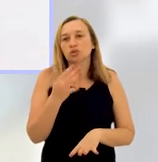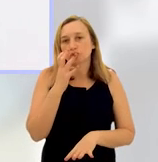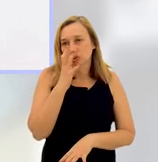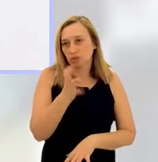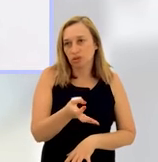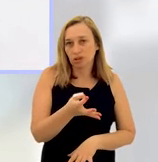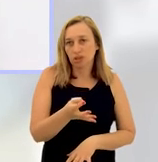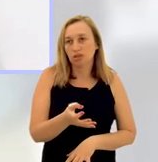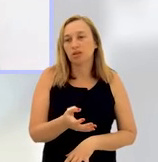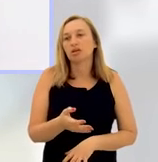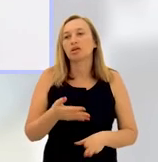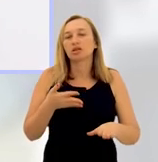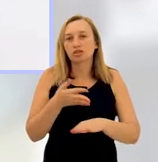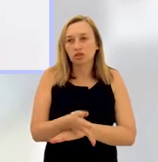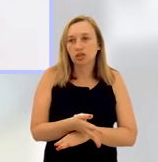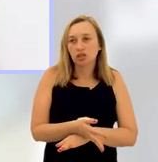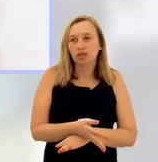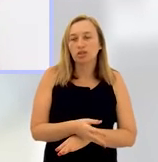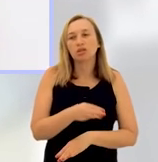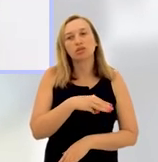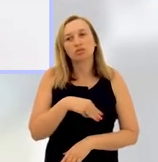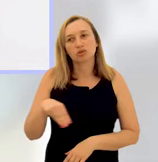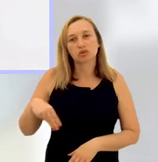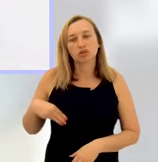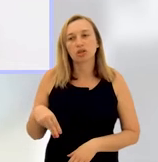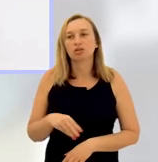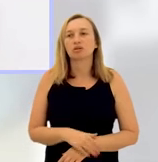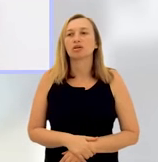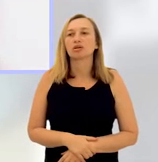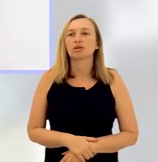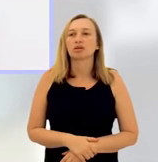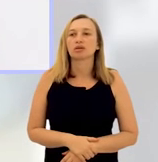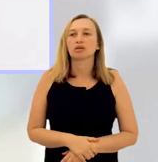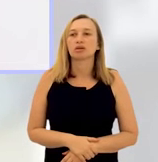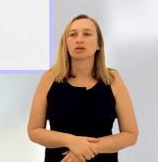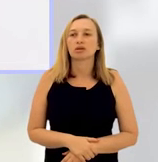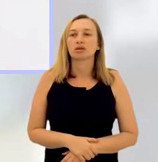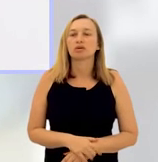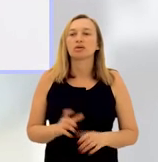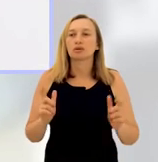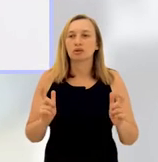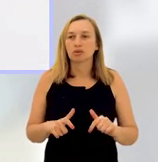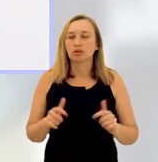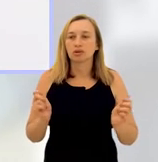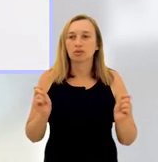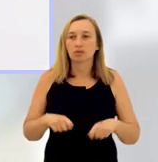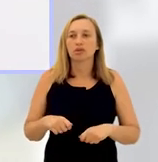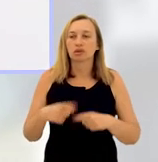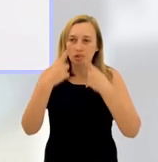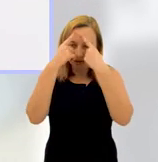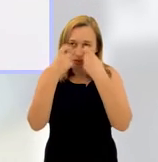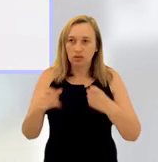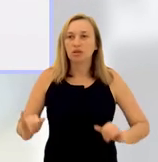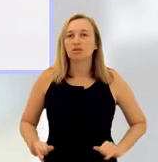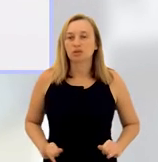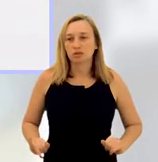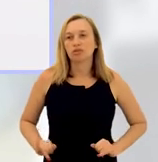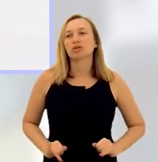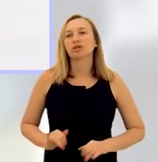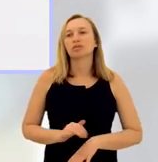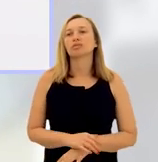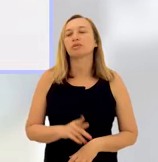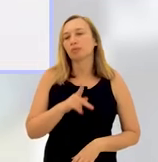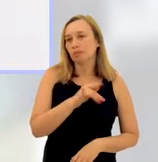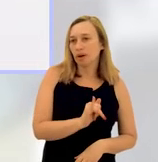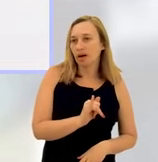o seu tipo de denúncia, chegando até o Ministério Público, chegando até os órgãos competentes naquela violência que